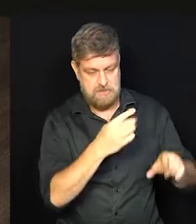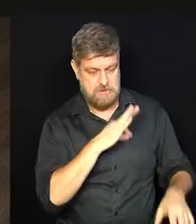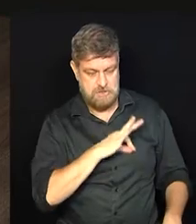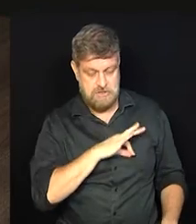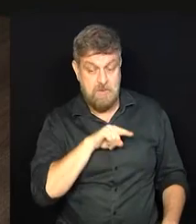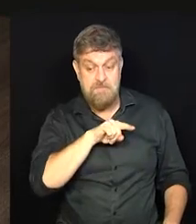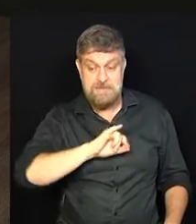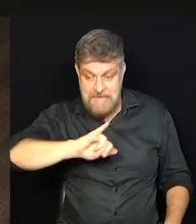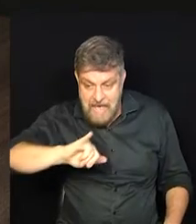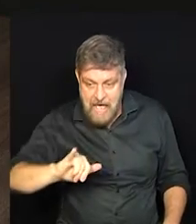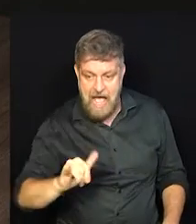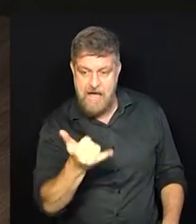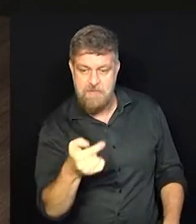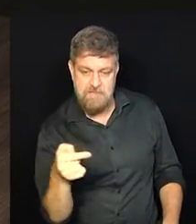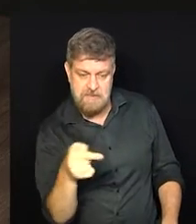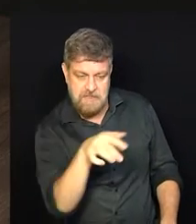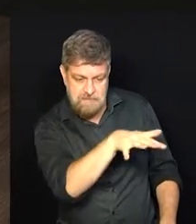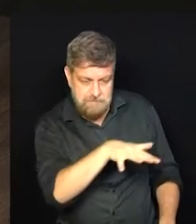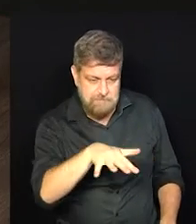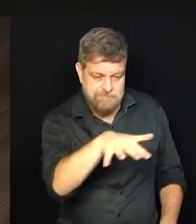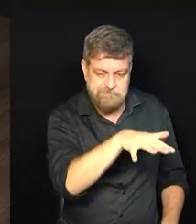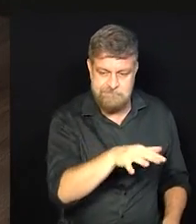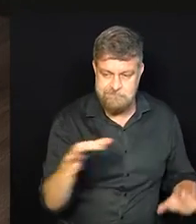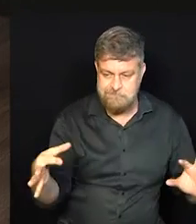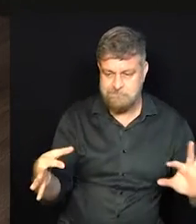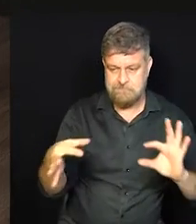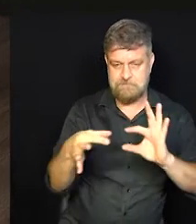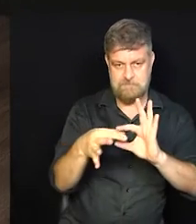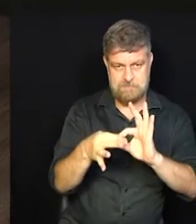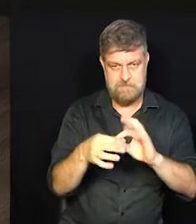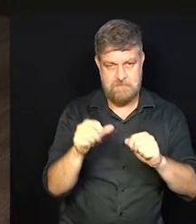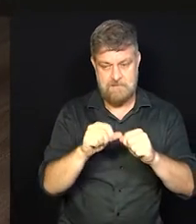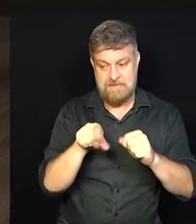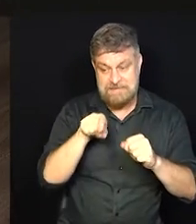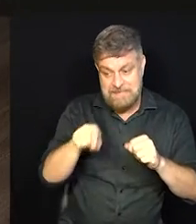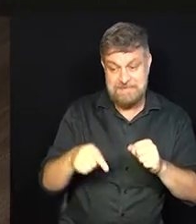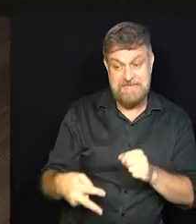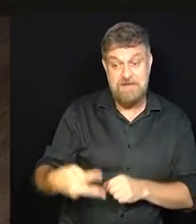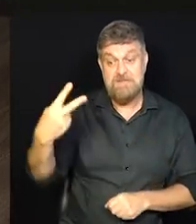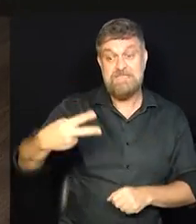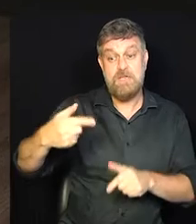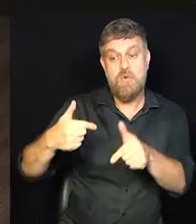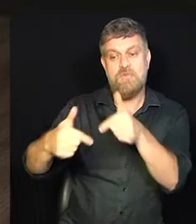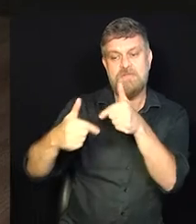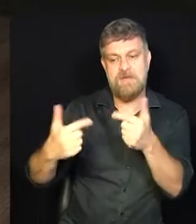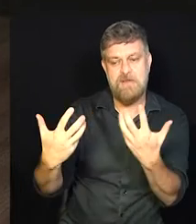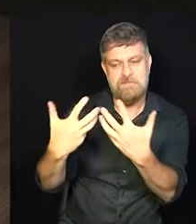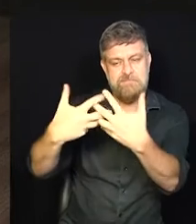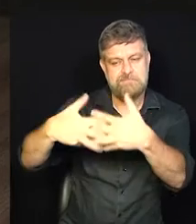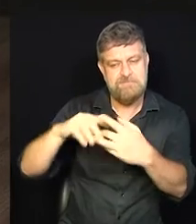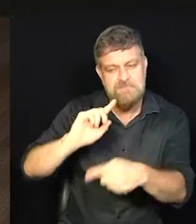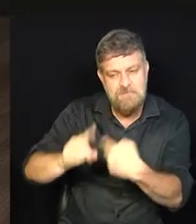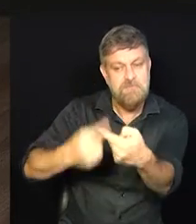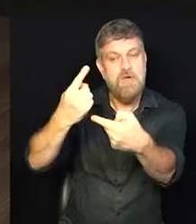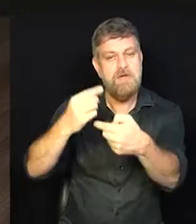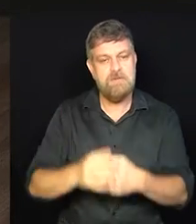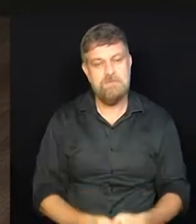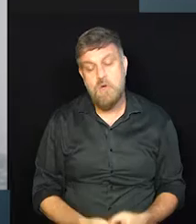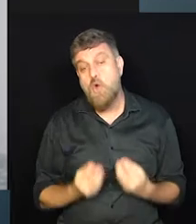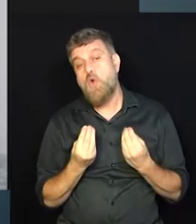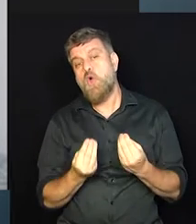pode aproveitar de um outro negócio, fazer com que esse segundo também tenha sucesso?